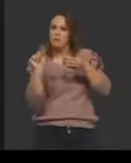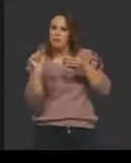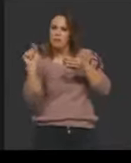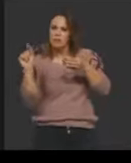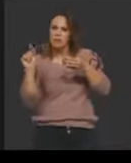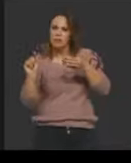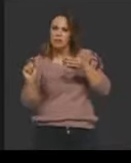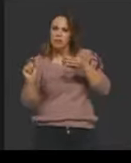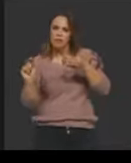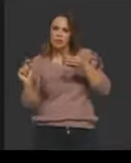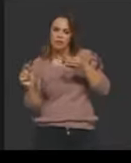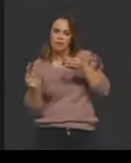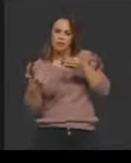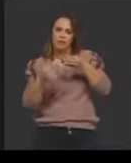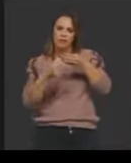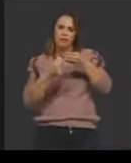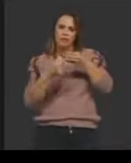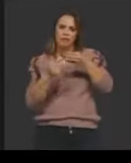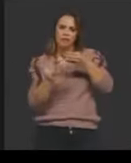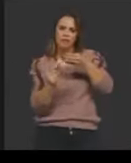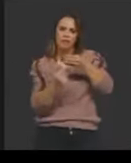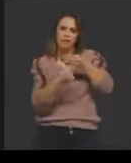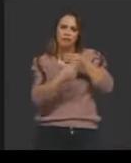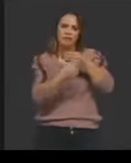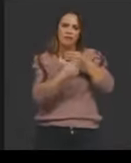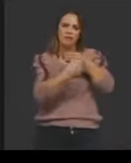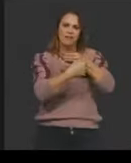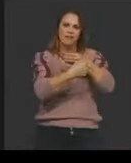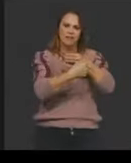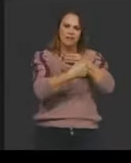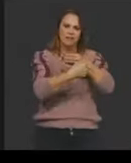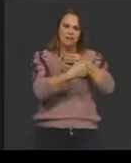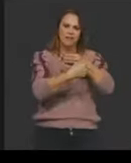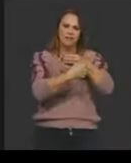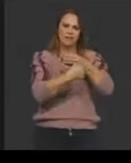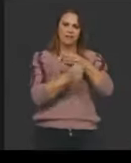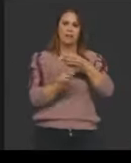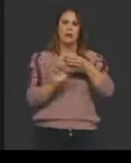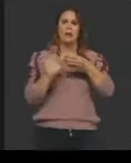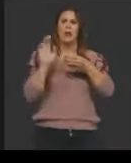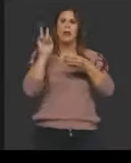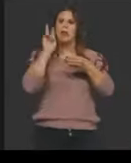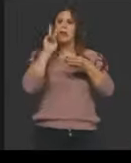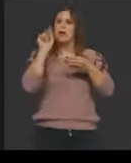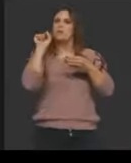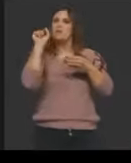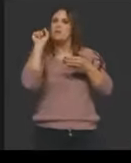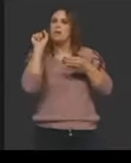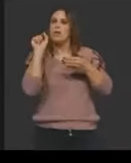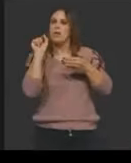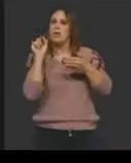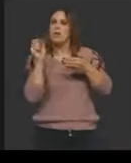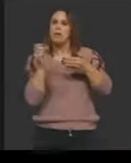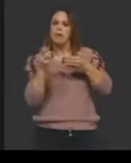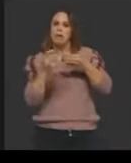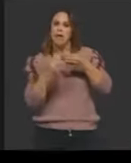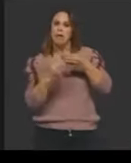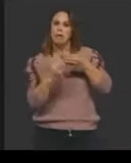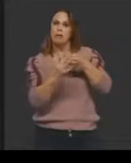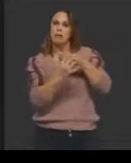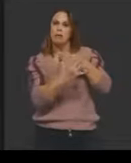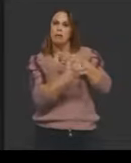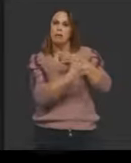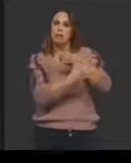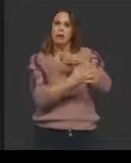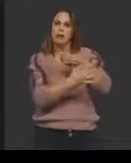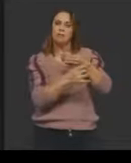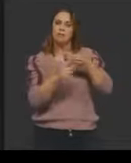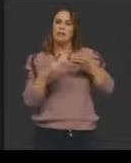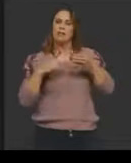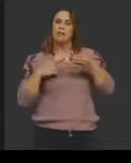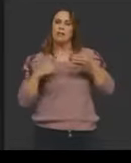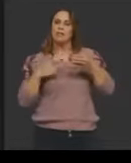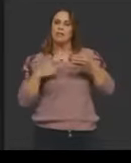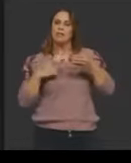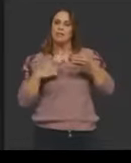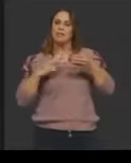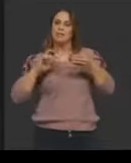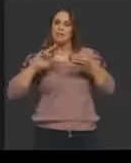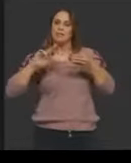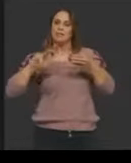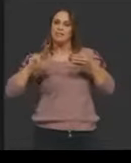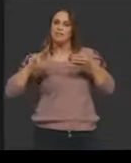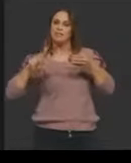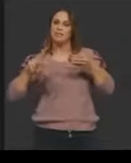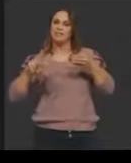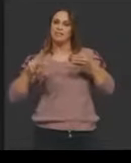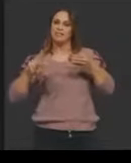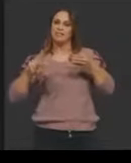que em cada banda que a gente chama, tá, em cada furinho, eu vou colocar uma solução, tá, para